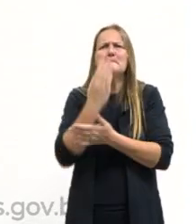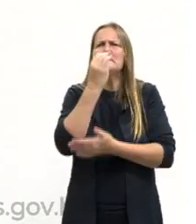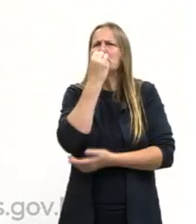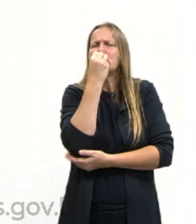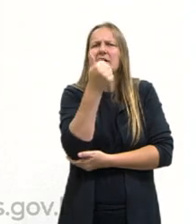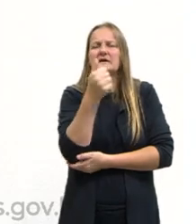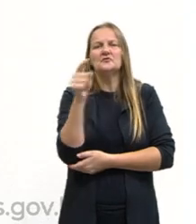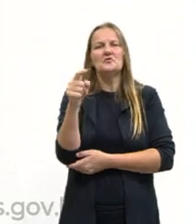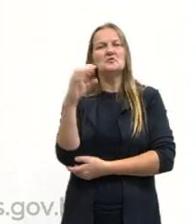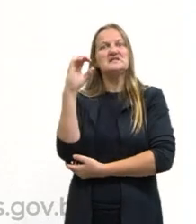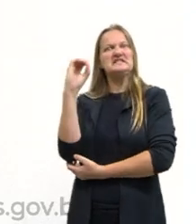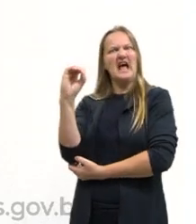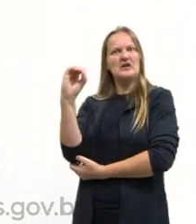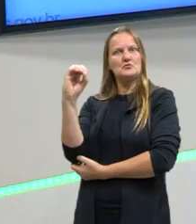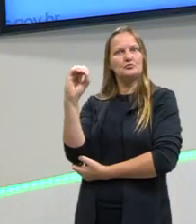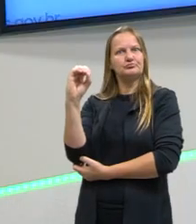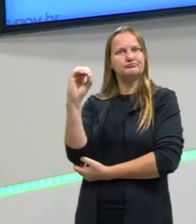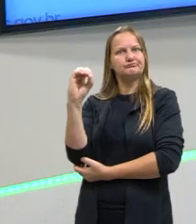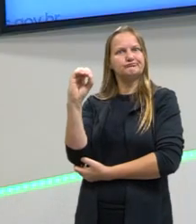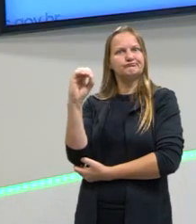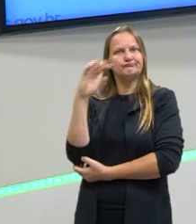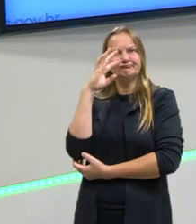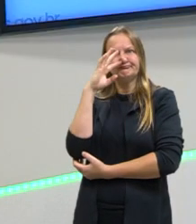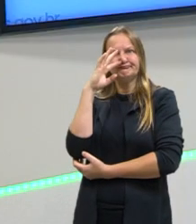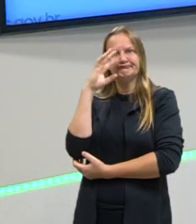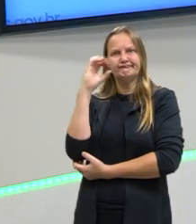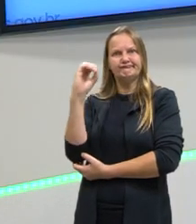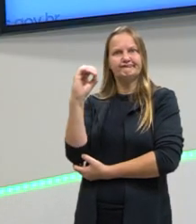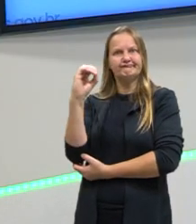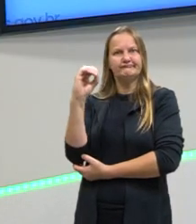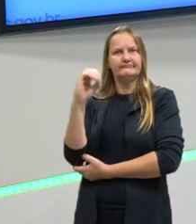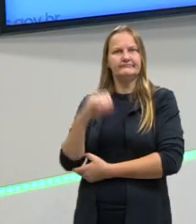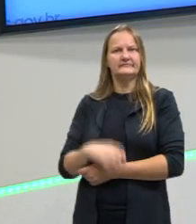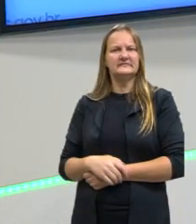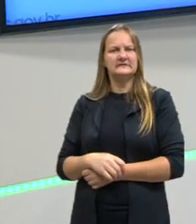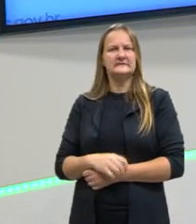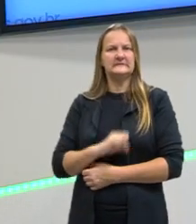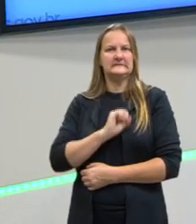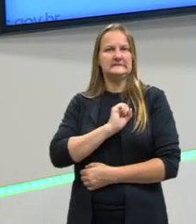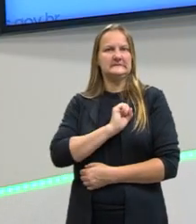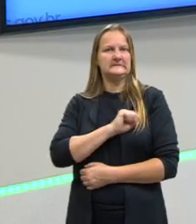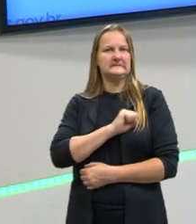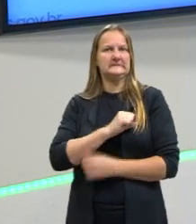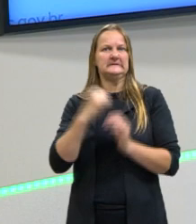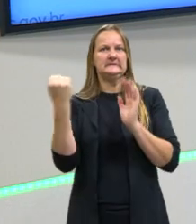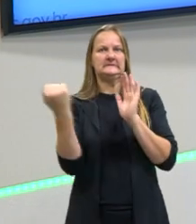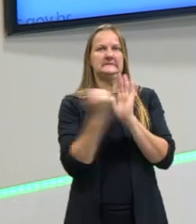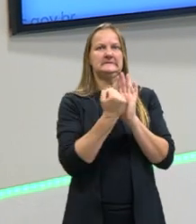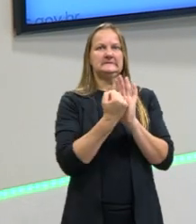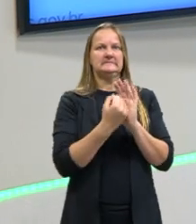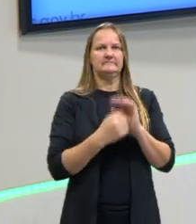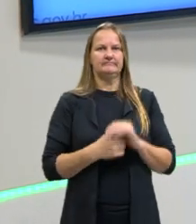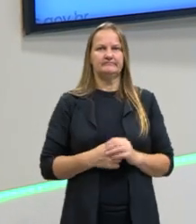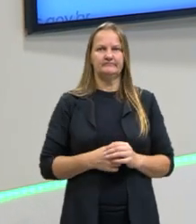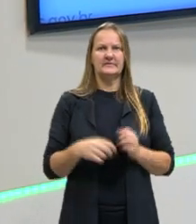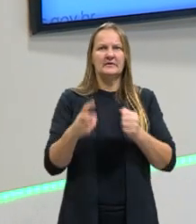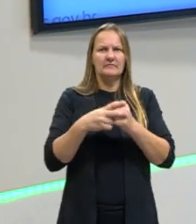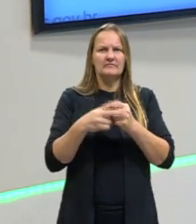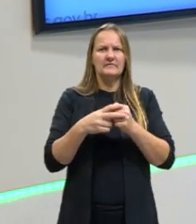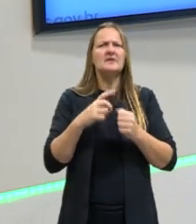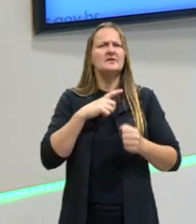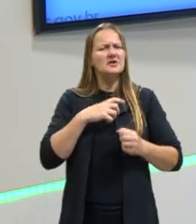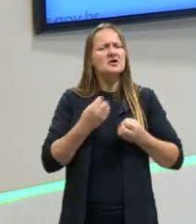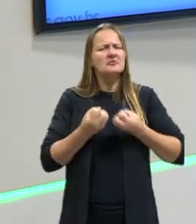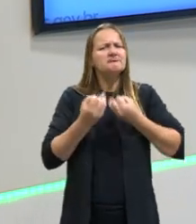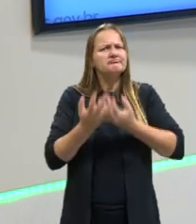tirou um zero incrível. Aqui, a gente vê uma marca de ironia verbal. Ela está expressa